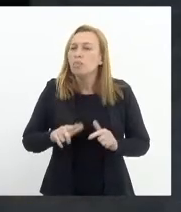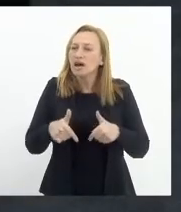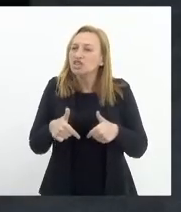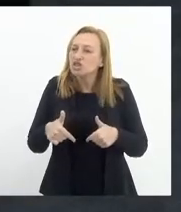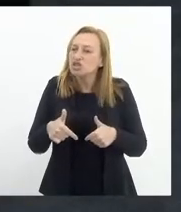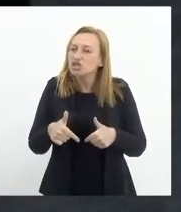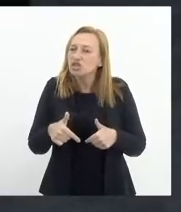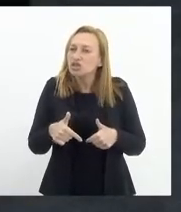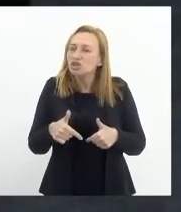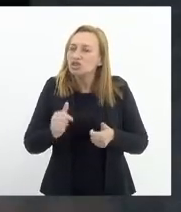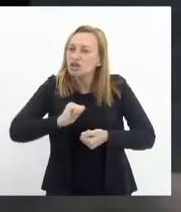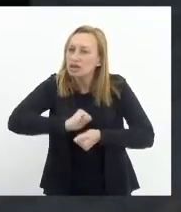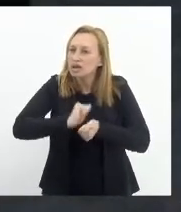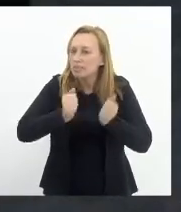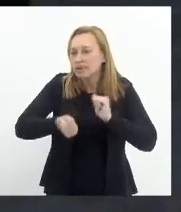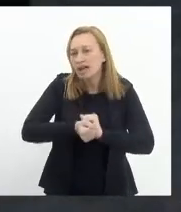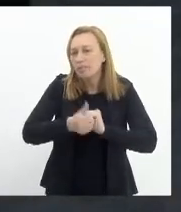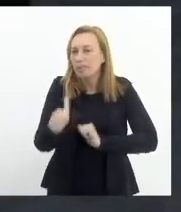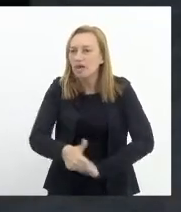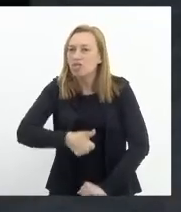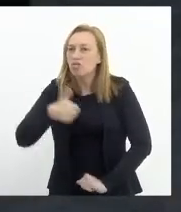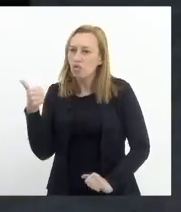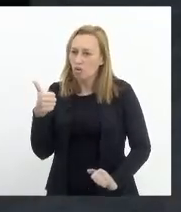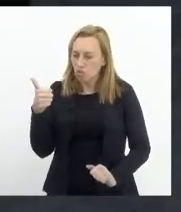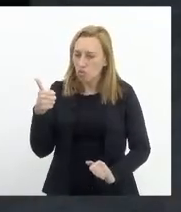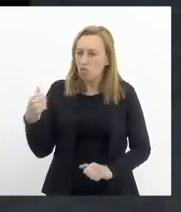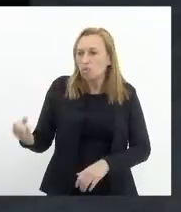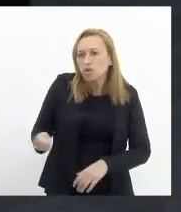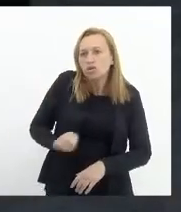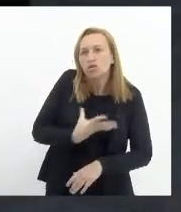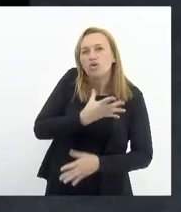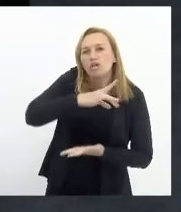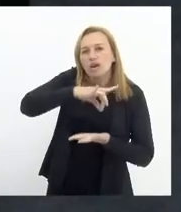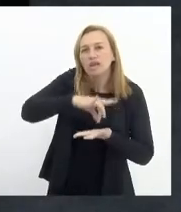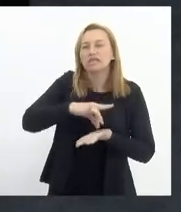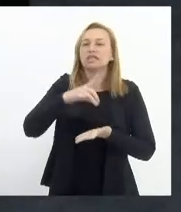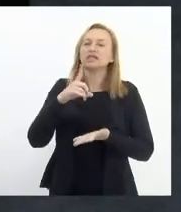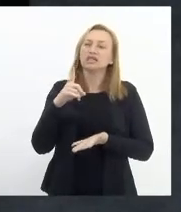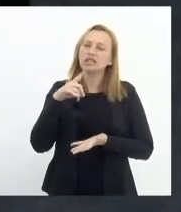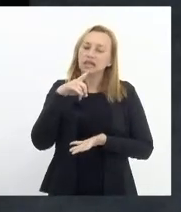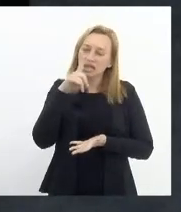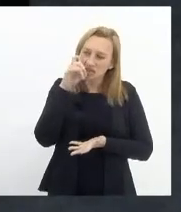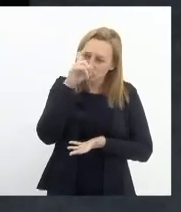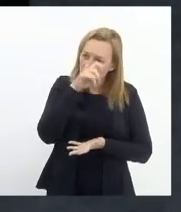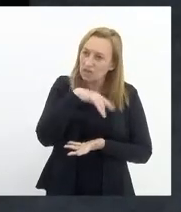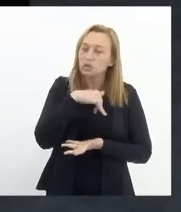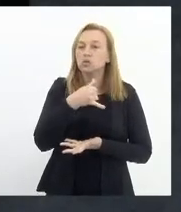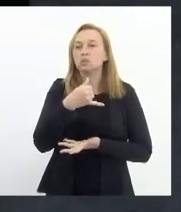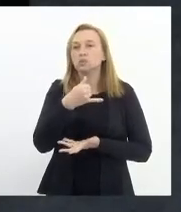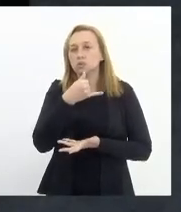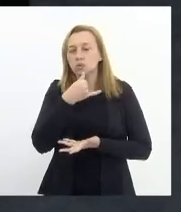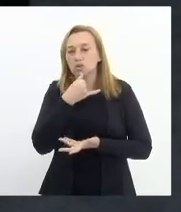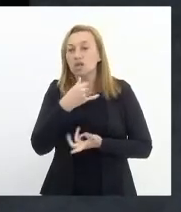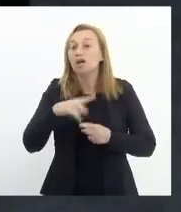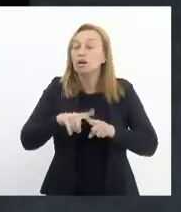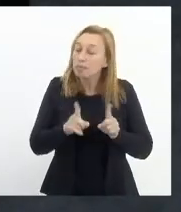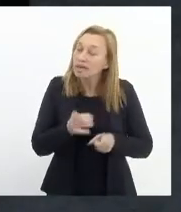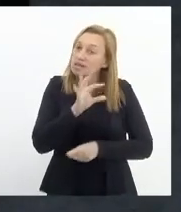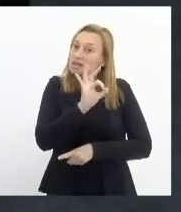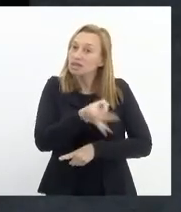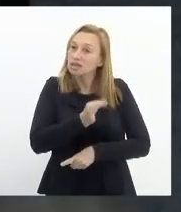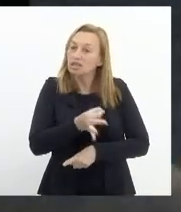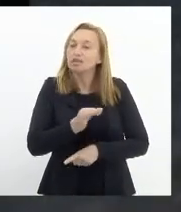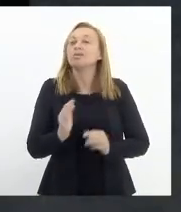readequar o seu corpo a uma nova realidade que é dura, que é sofrida, mas que, evidentemente,